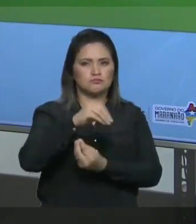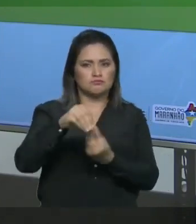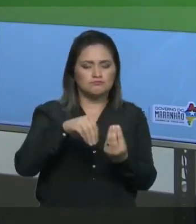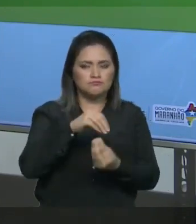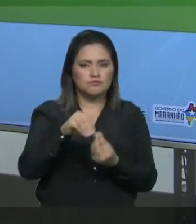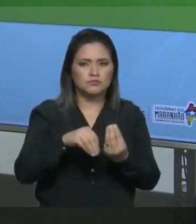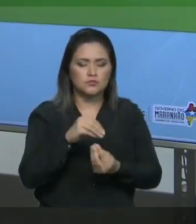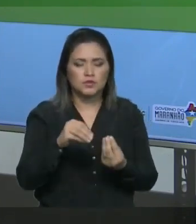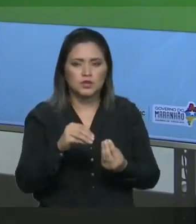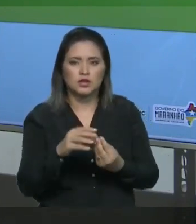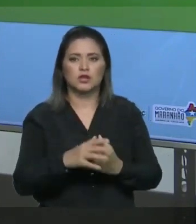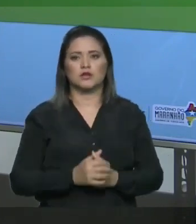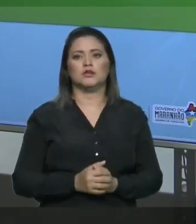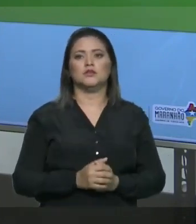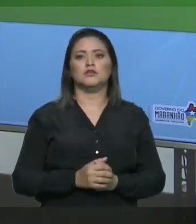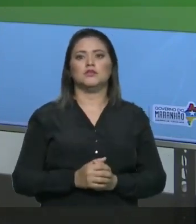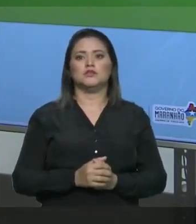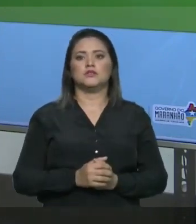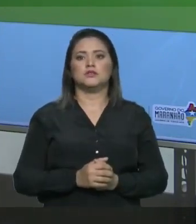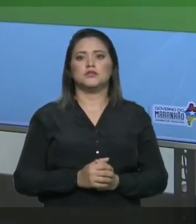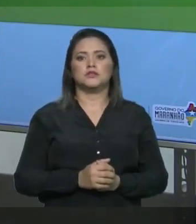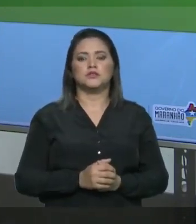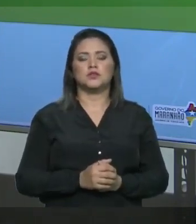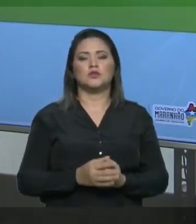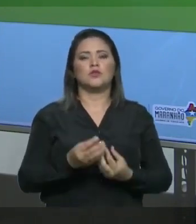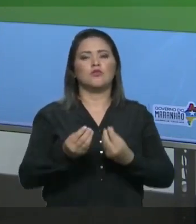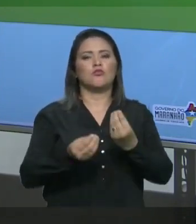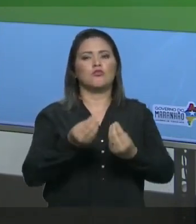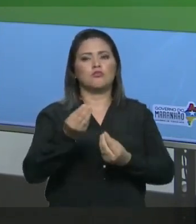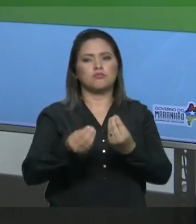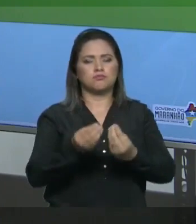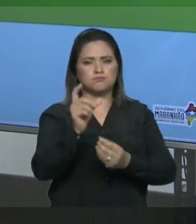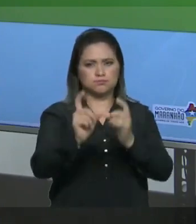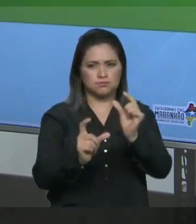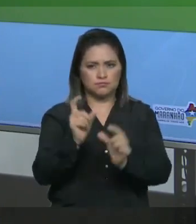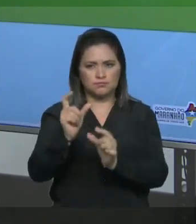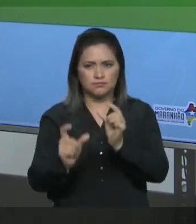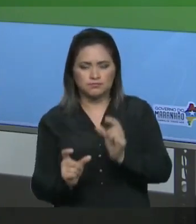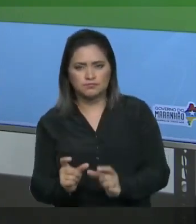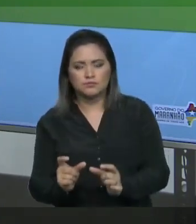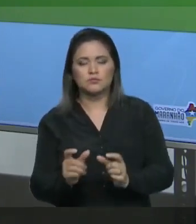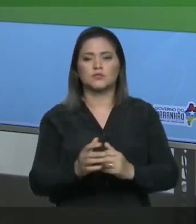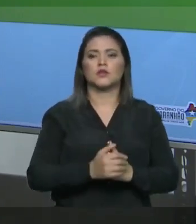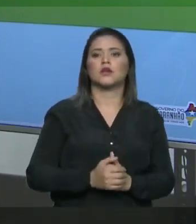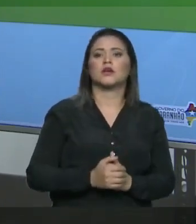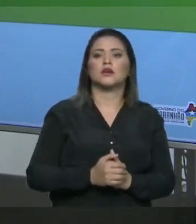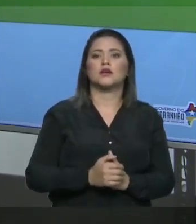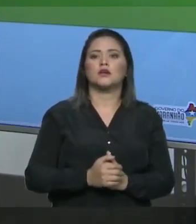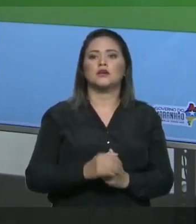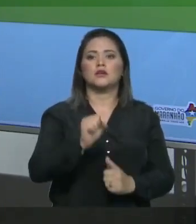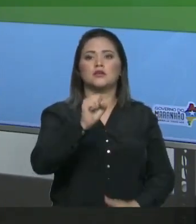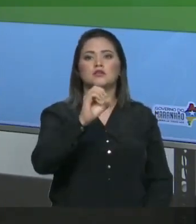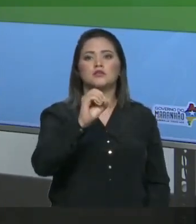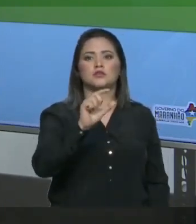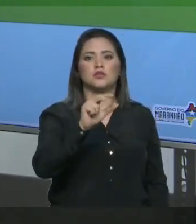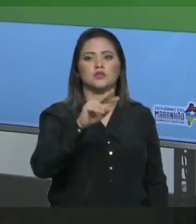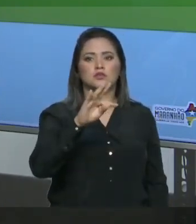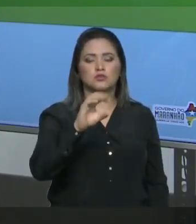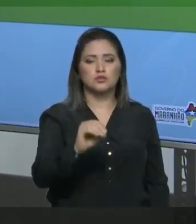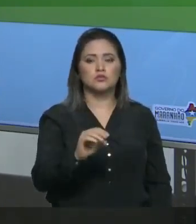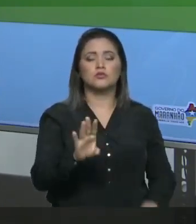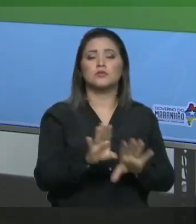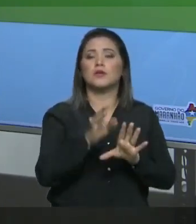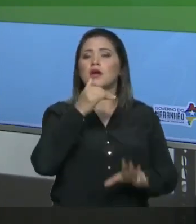quanto à natureza do soluto, quanto à condução de corrente elétrica E agora vamos para a classificação